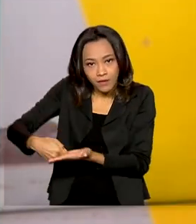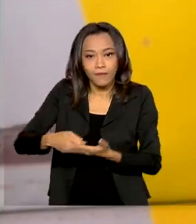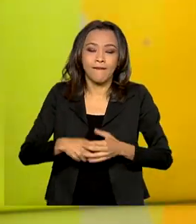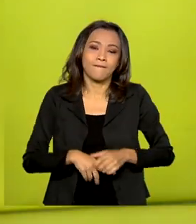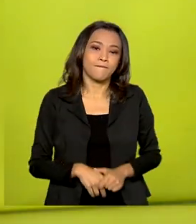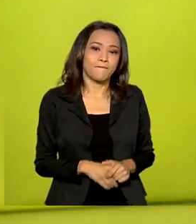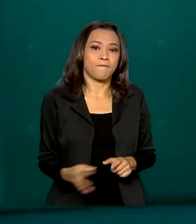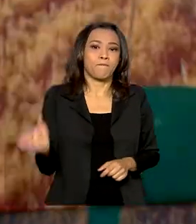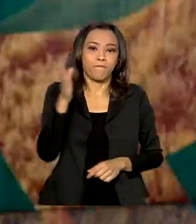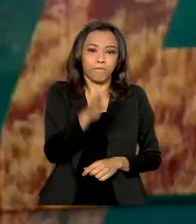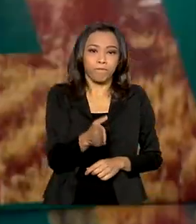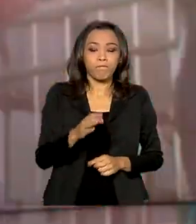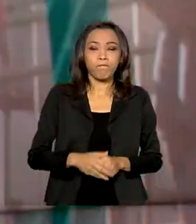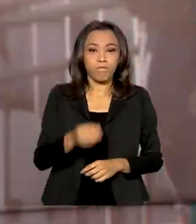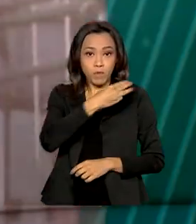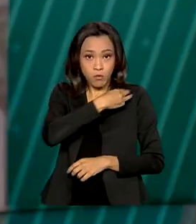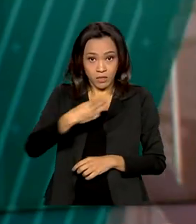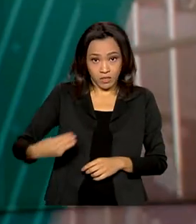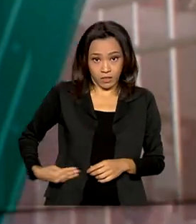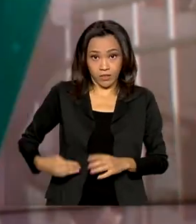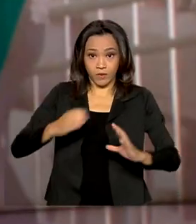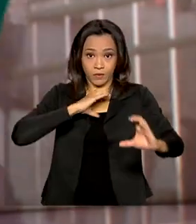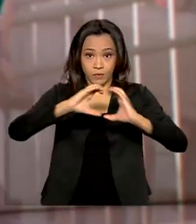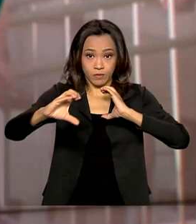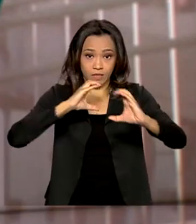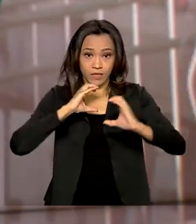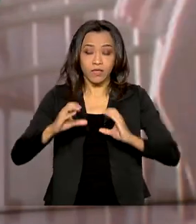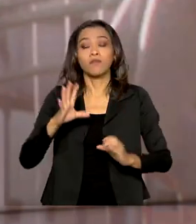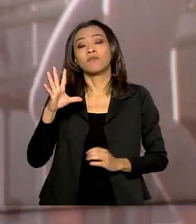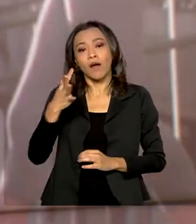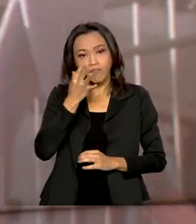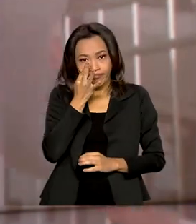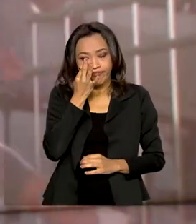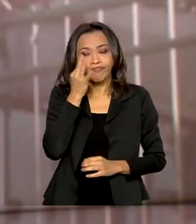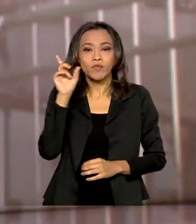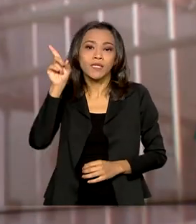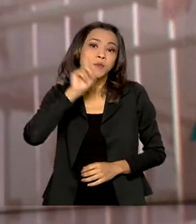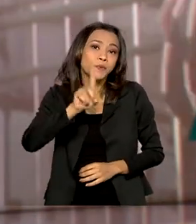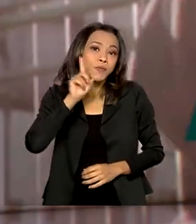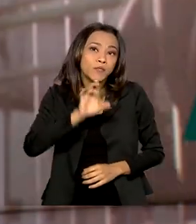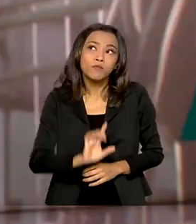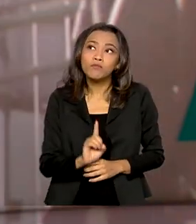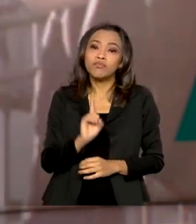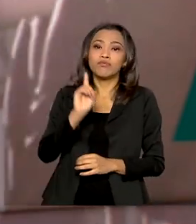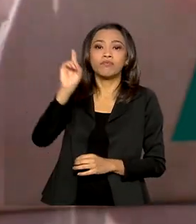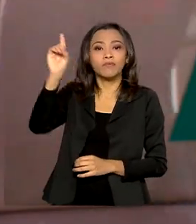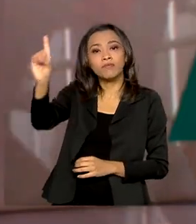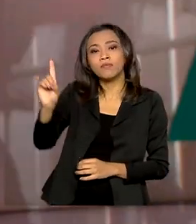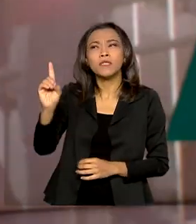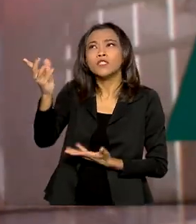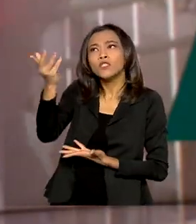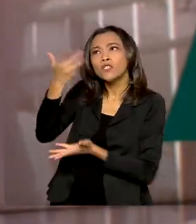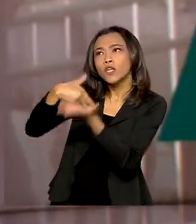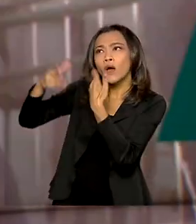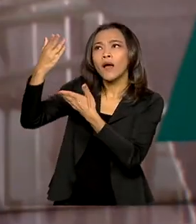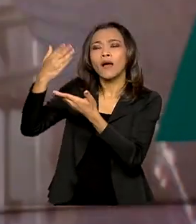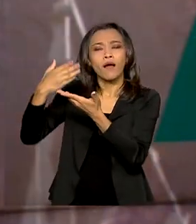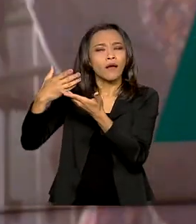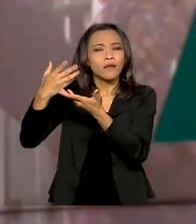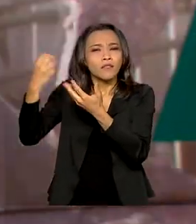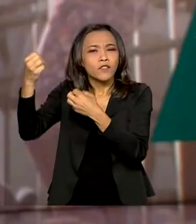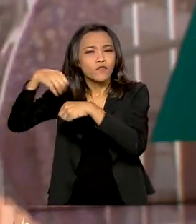O ministro das Comunicações, Fábio Faria, está nos Estados Unidos para trocar informações e experiências sobre a